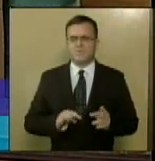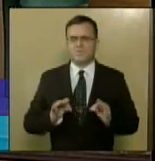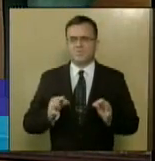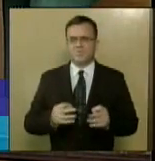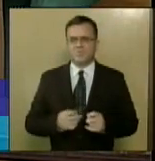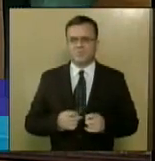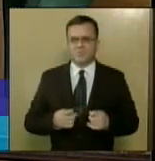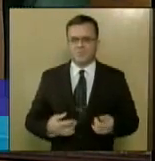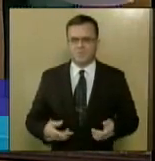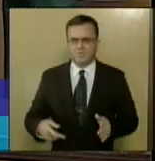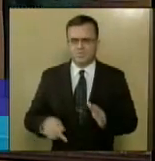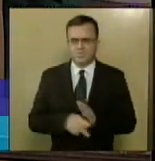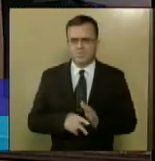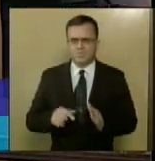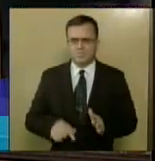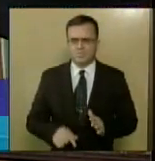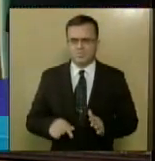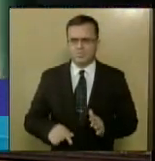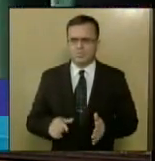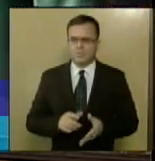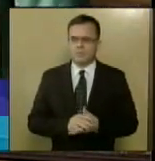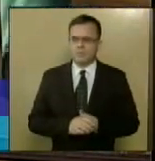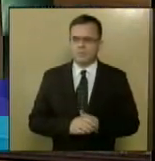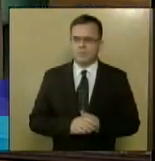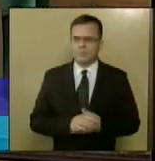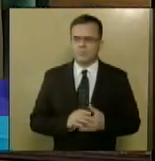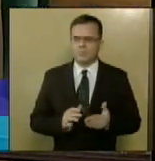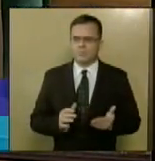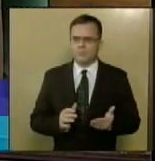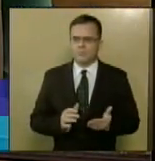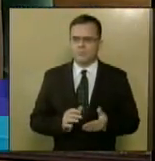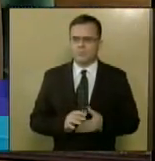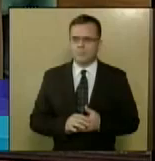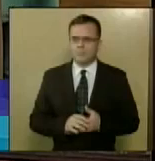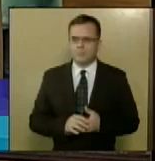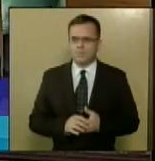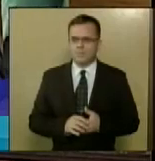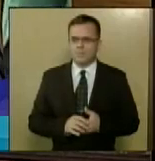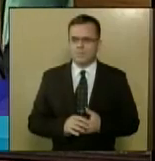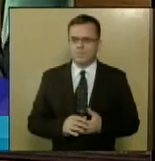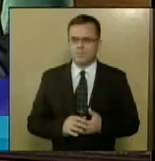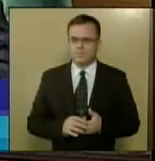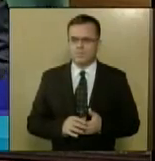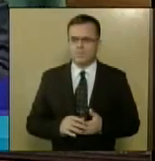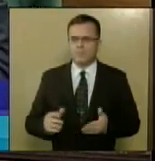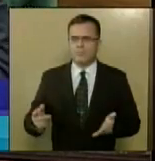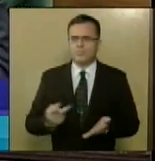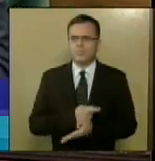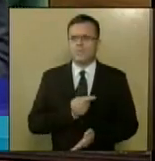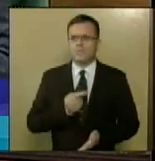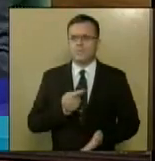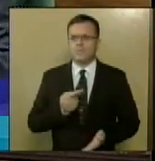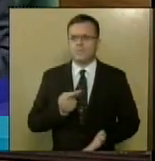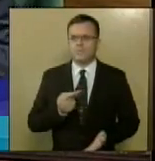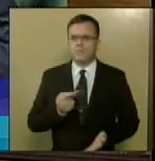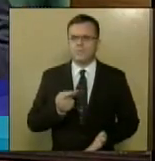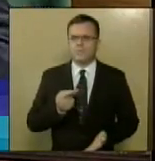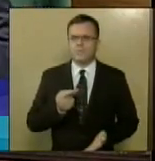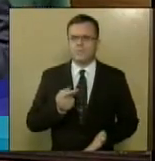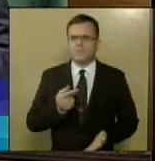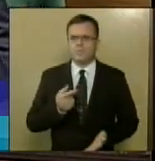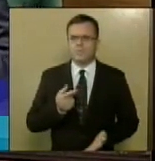Imóveis da 16ª Região de Sergipe, pelo transcurso do seu aniversário que ocorreu no último dia 29.